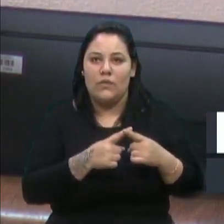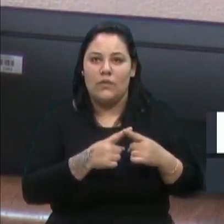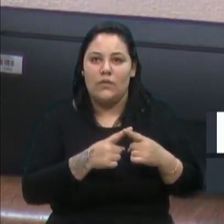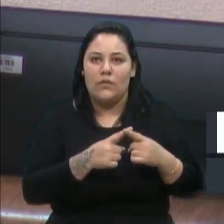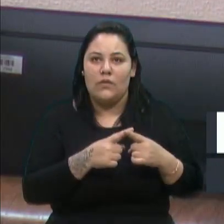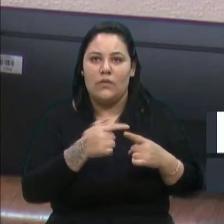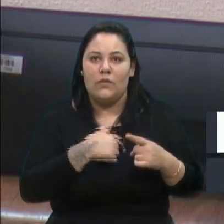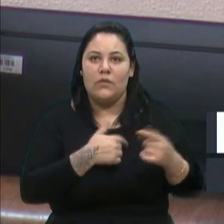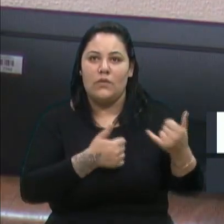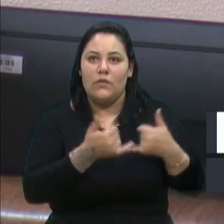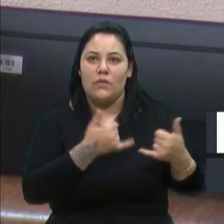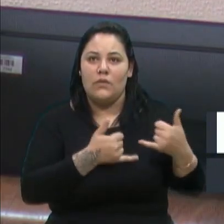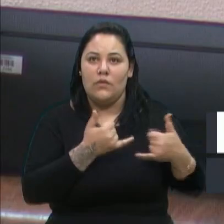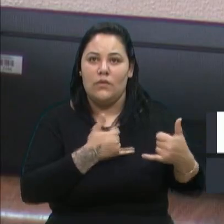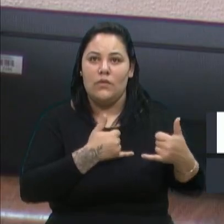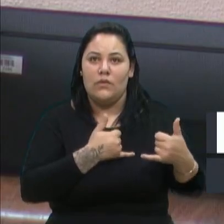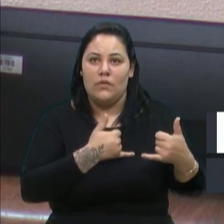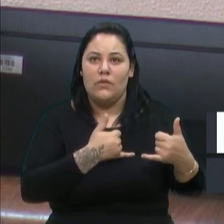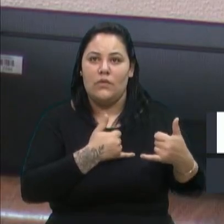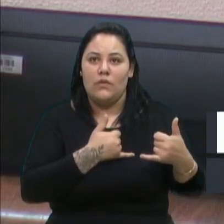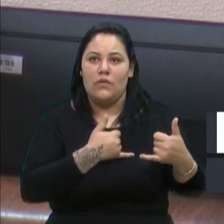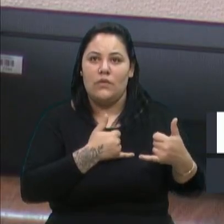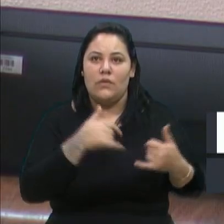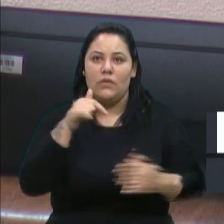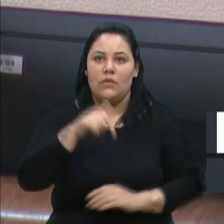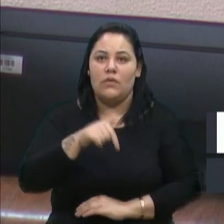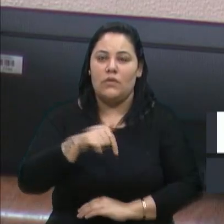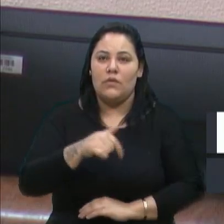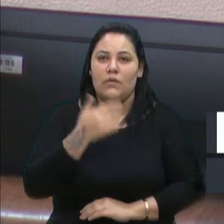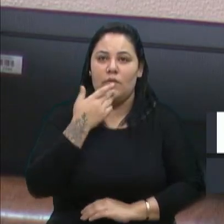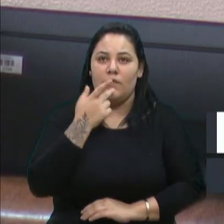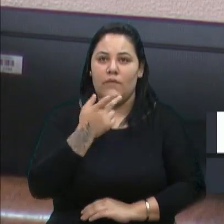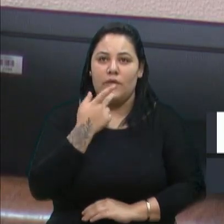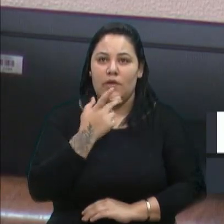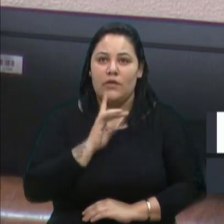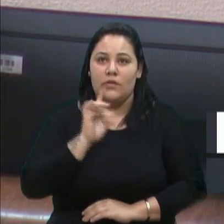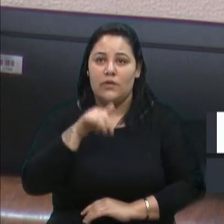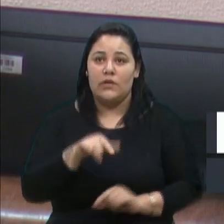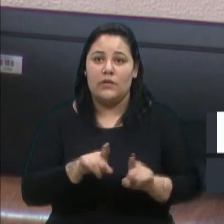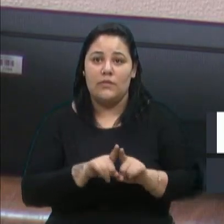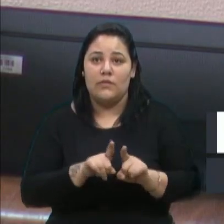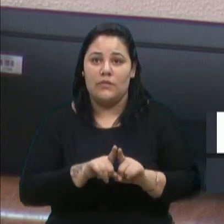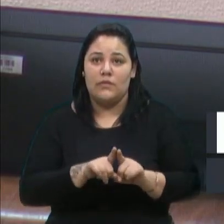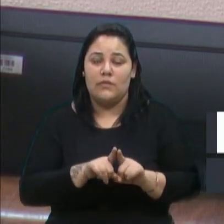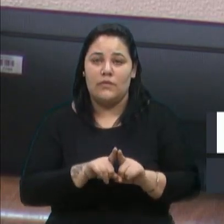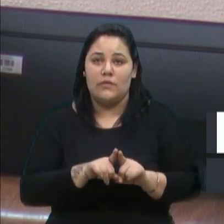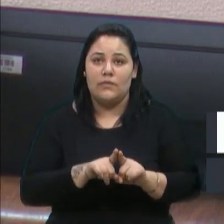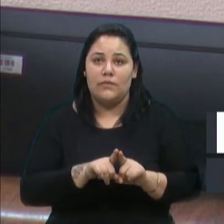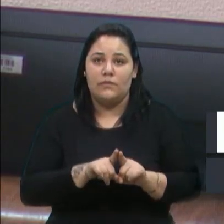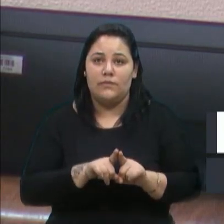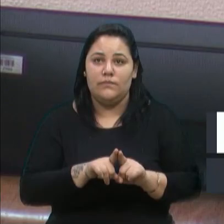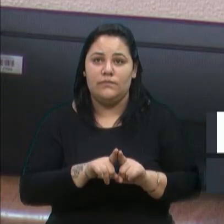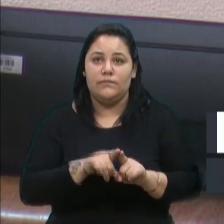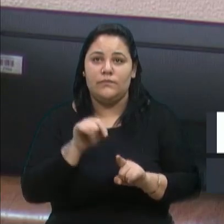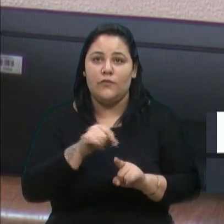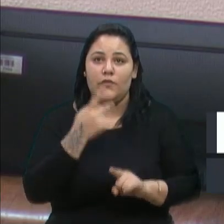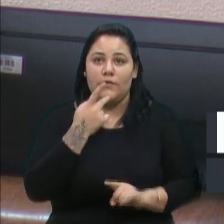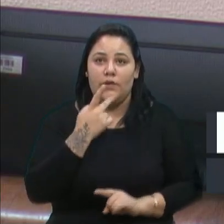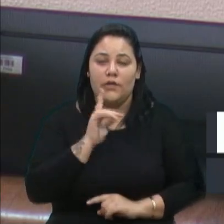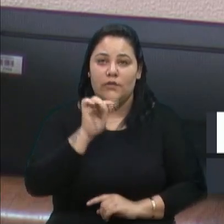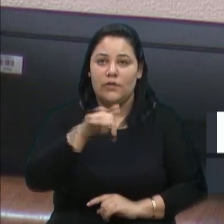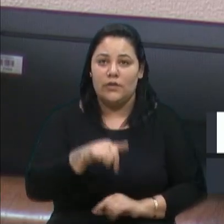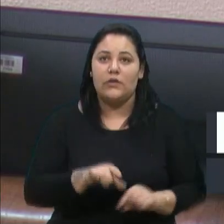nos últimos tempos, e aí foi dito aqui que a qualidade das lâmpadas piorou, foi dito aqui